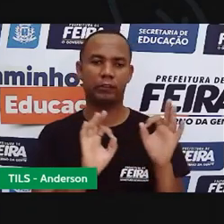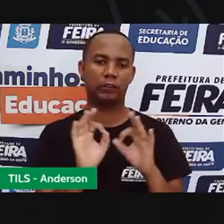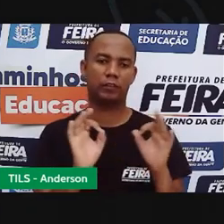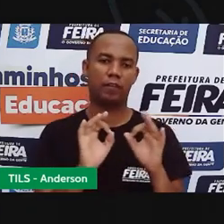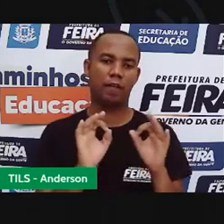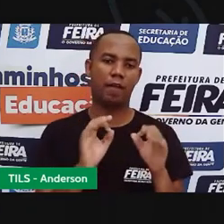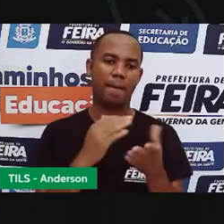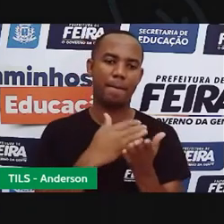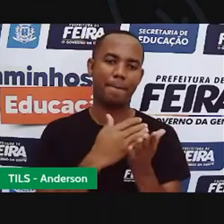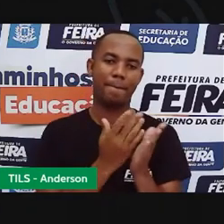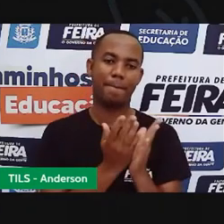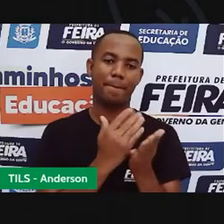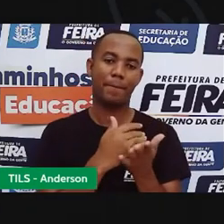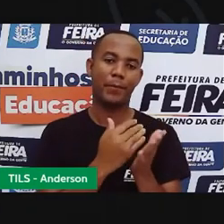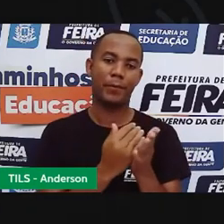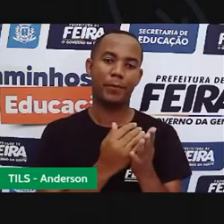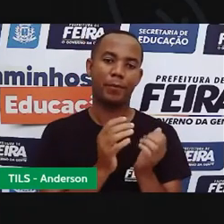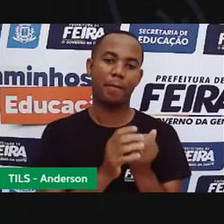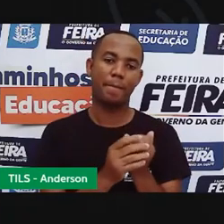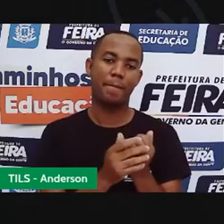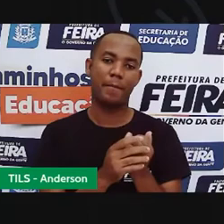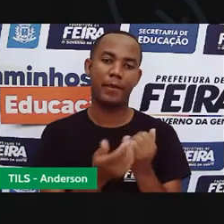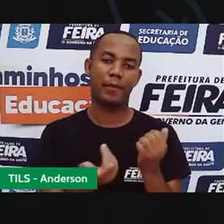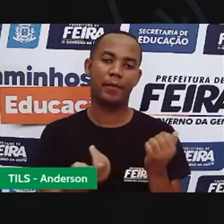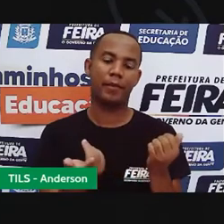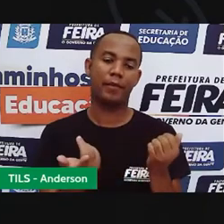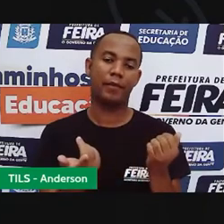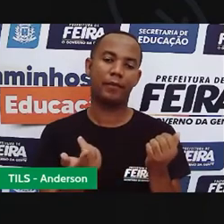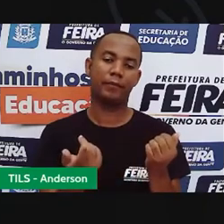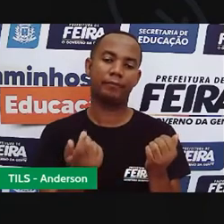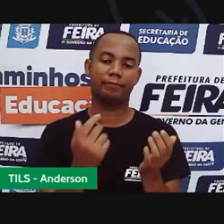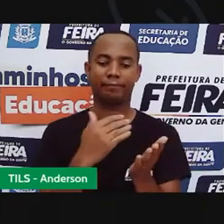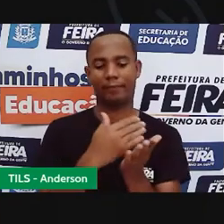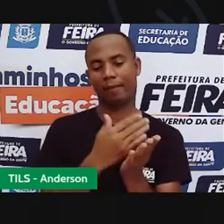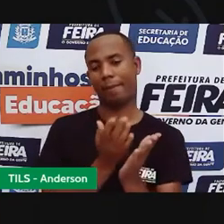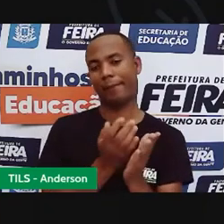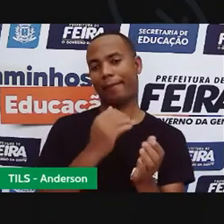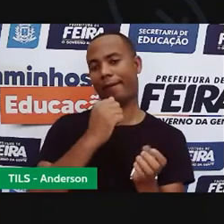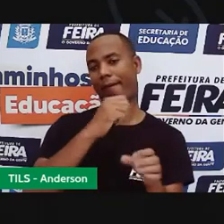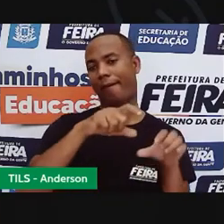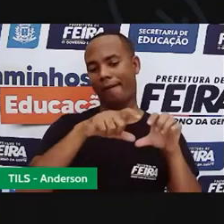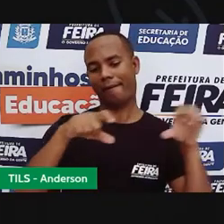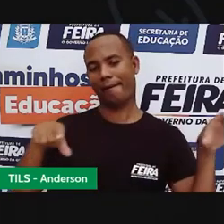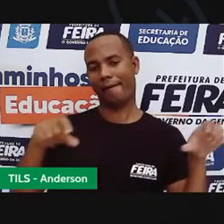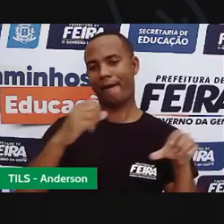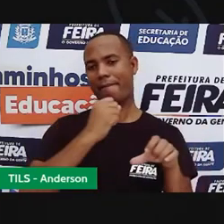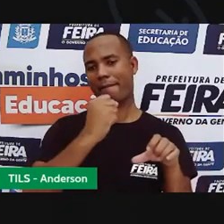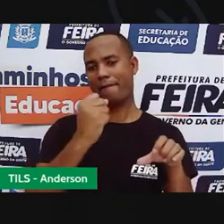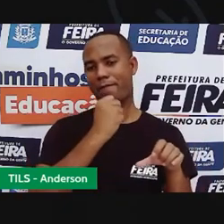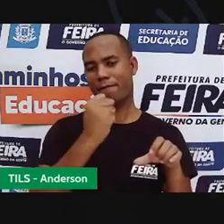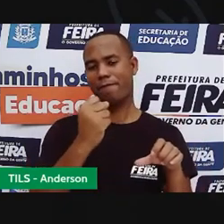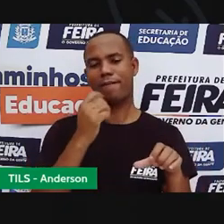bolinho de mim, uma canjinha, um bolinho de aipim de bosta, hein, Anderson? Daquele bem